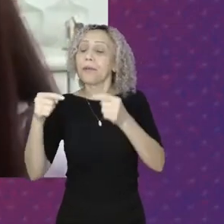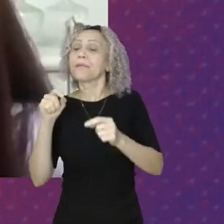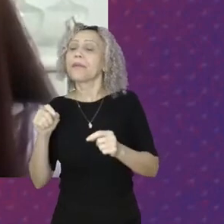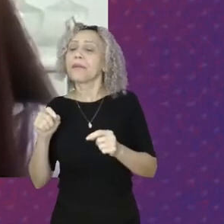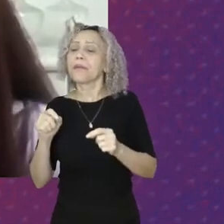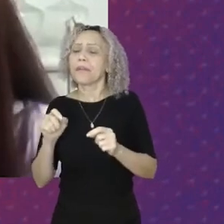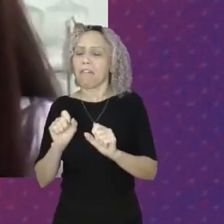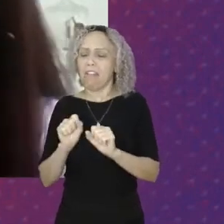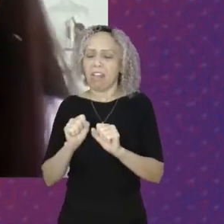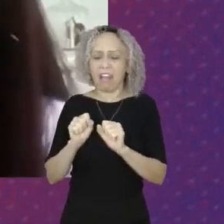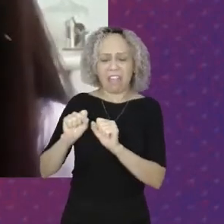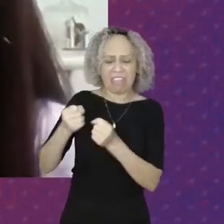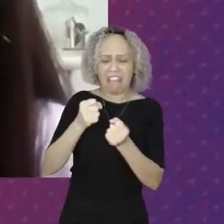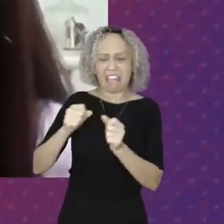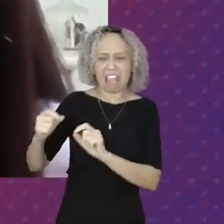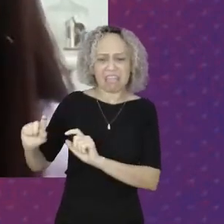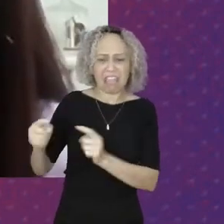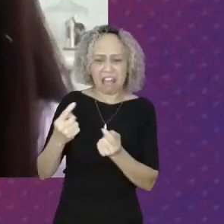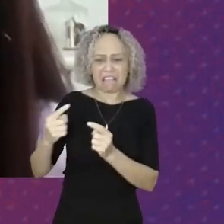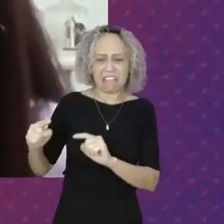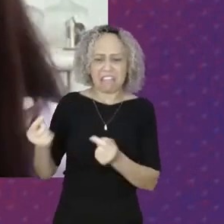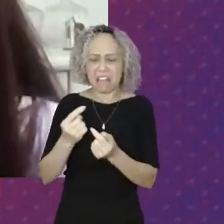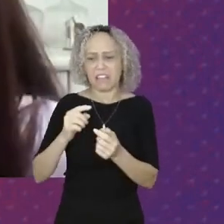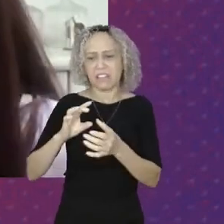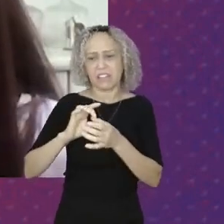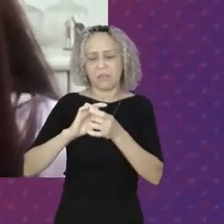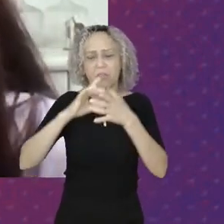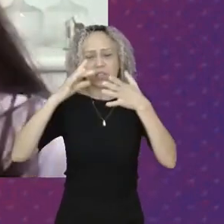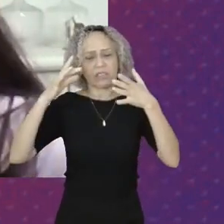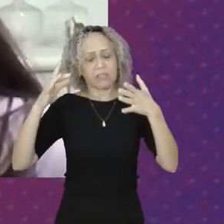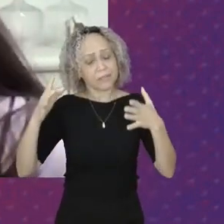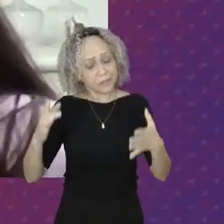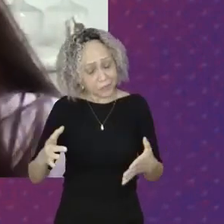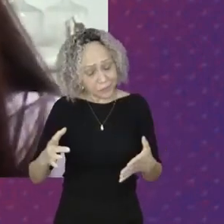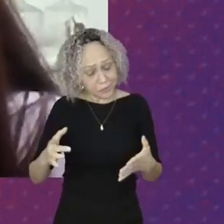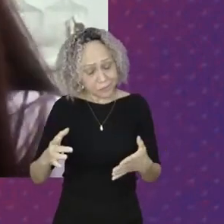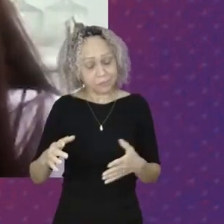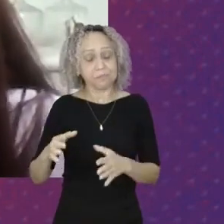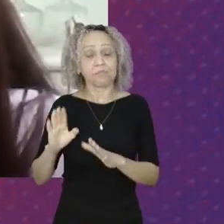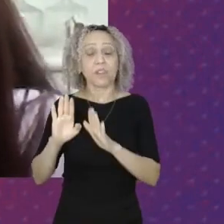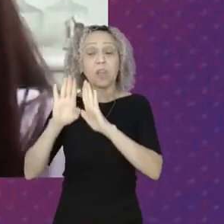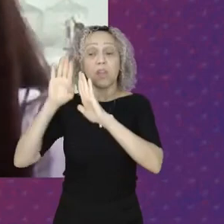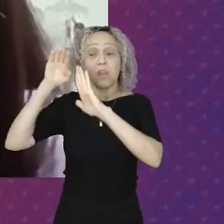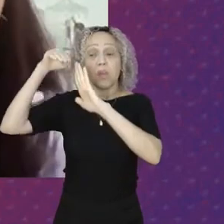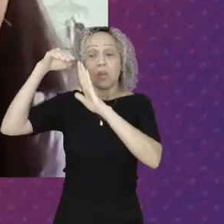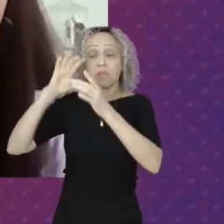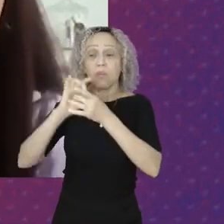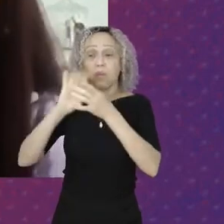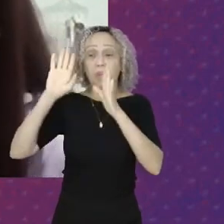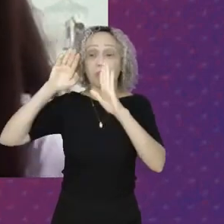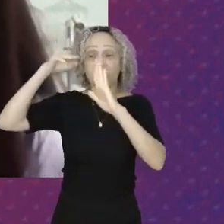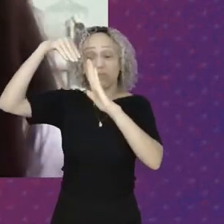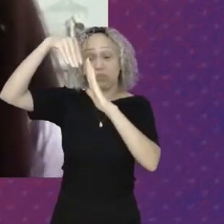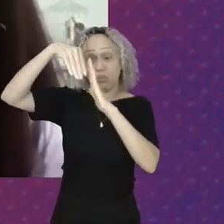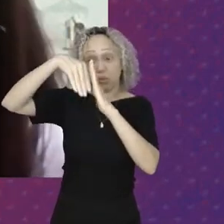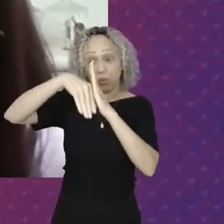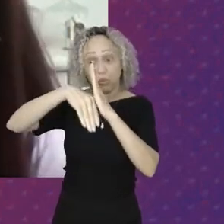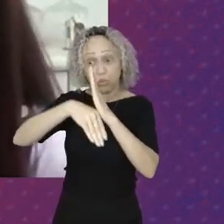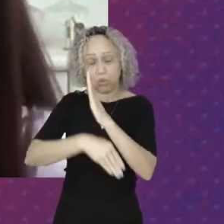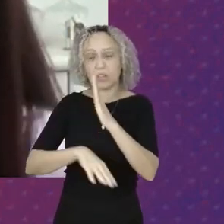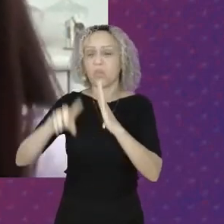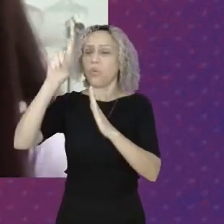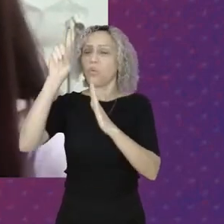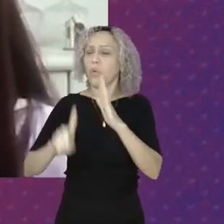Do congresso E dos retrocessos dos retrocessos Democráticos E de direitos Os